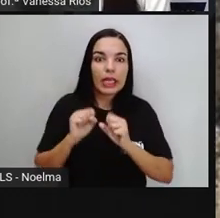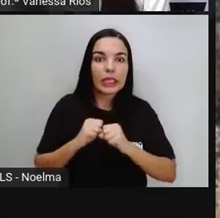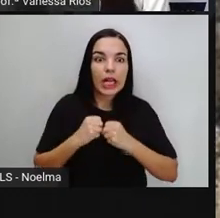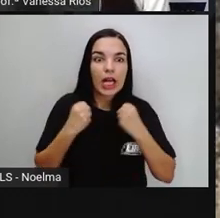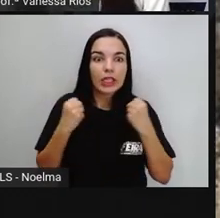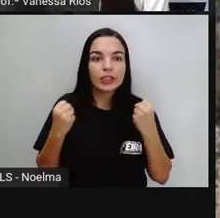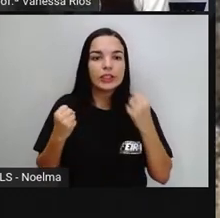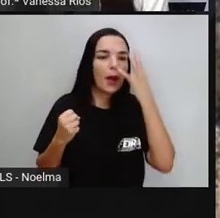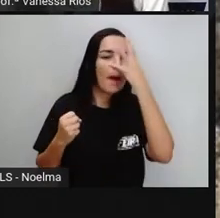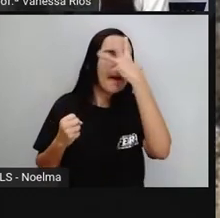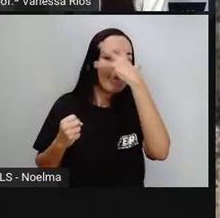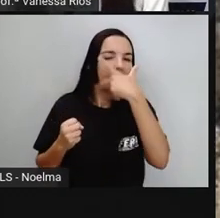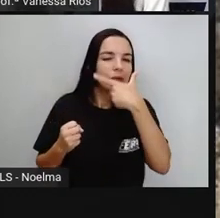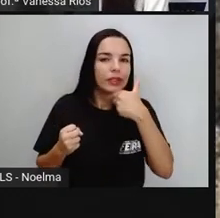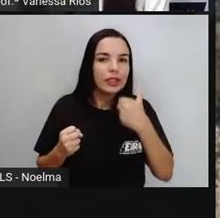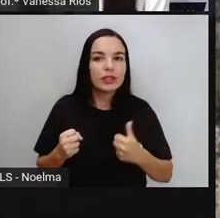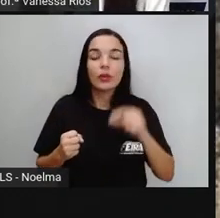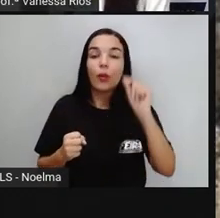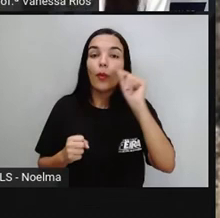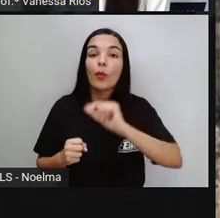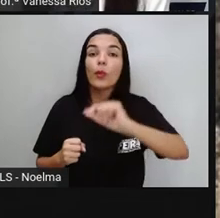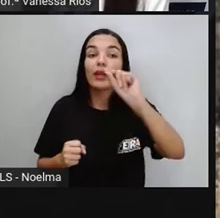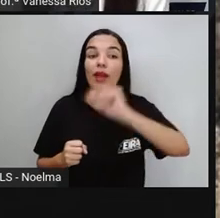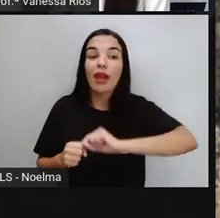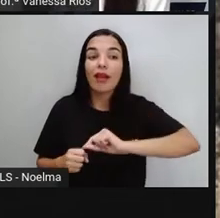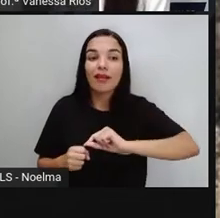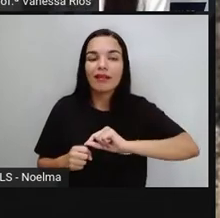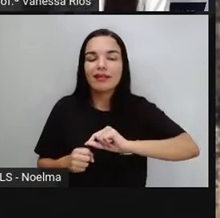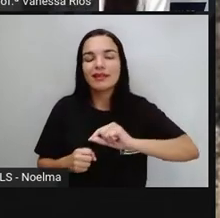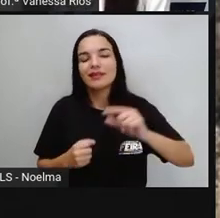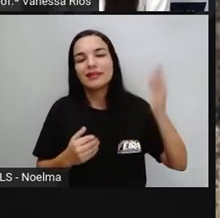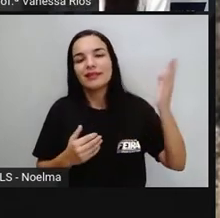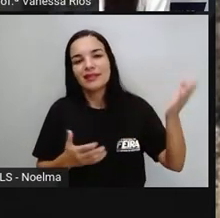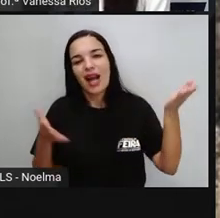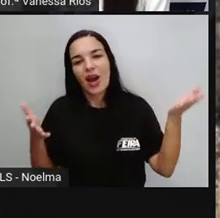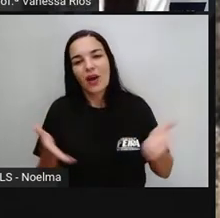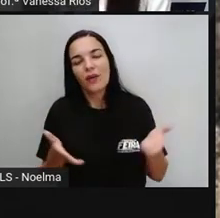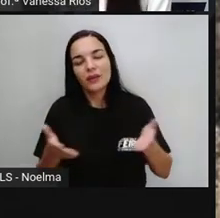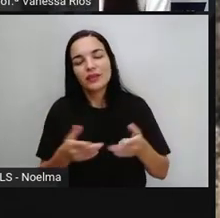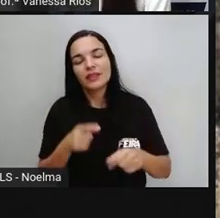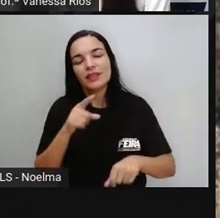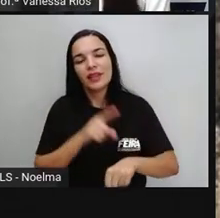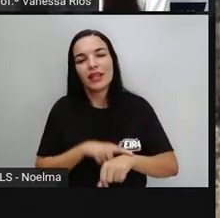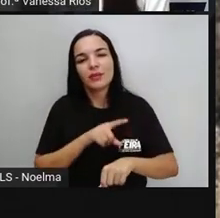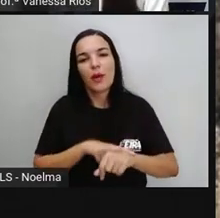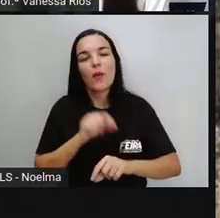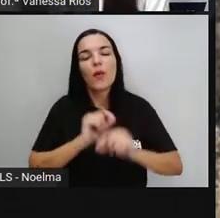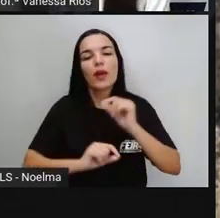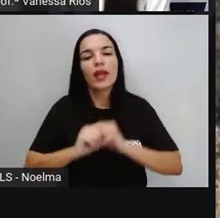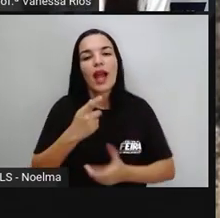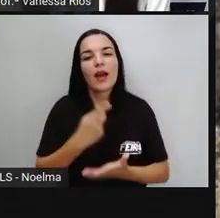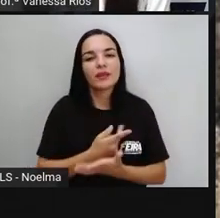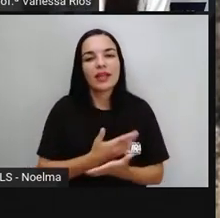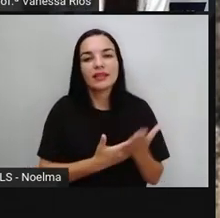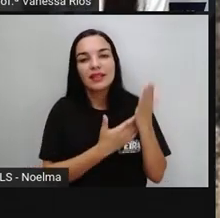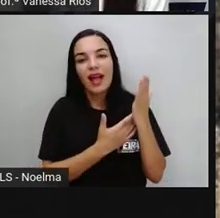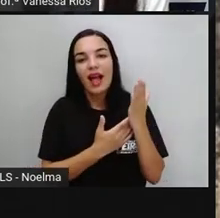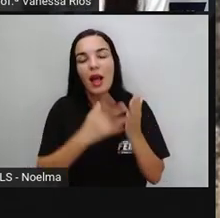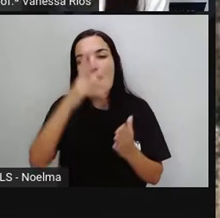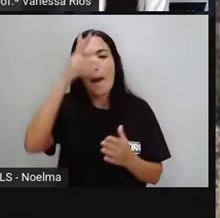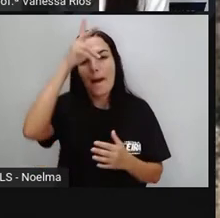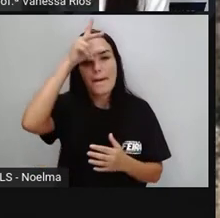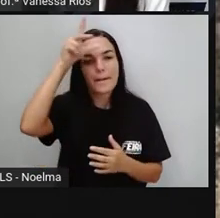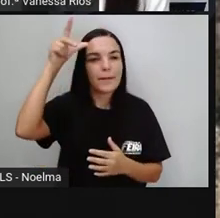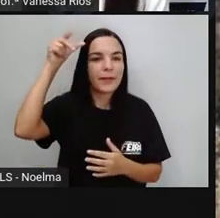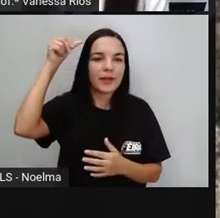que é o Paço Municipal, onde atualmente funciona aí a Prefeitura. E a gente percebe a importância em conservar